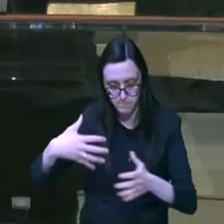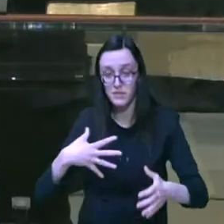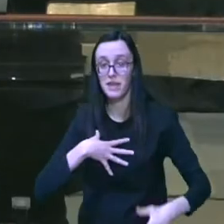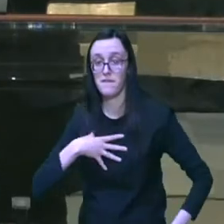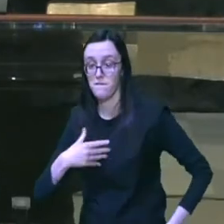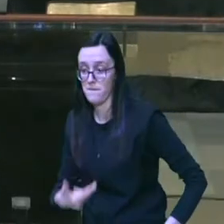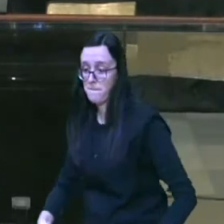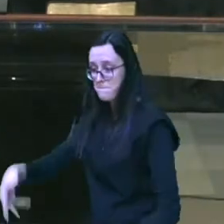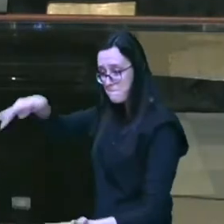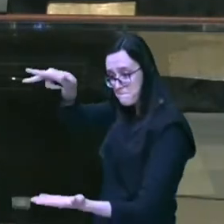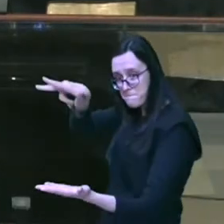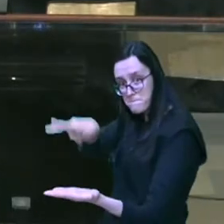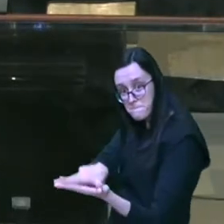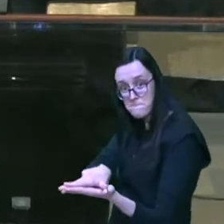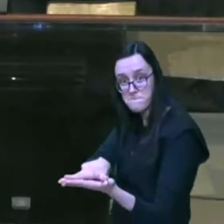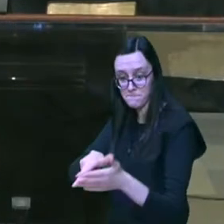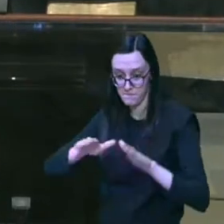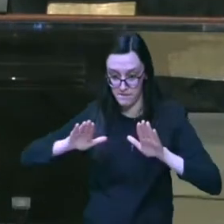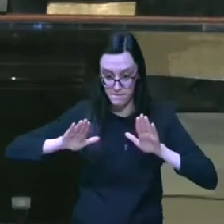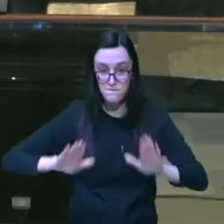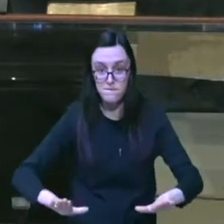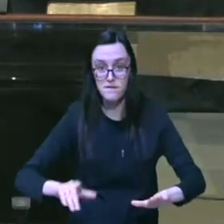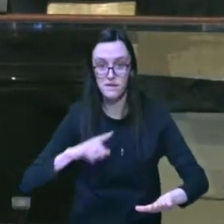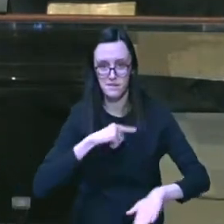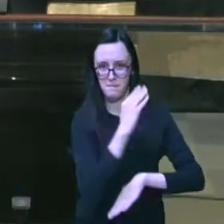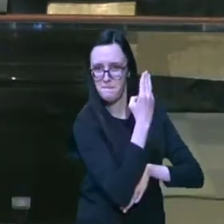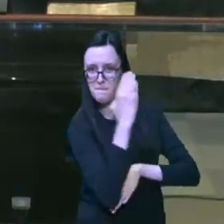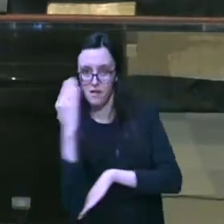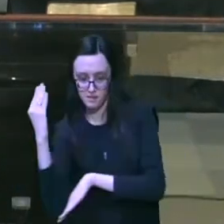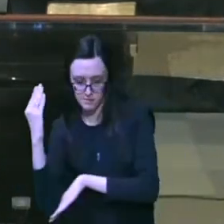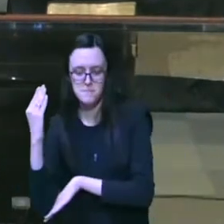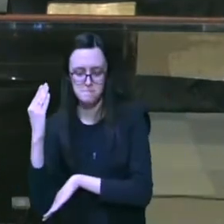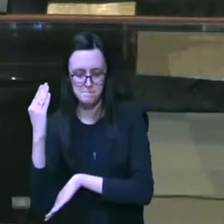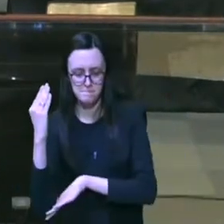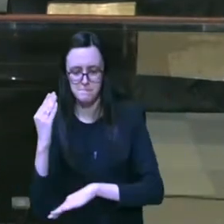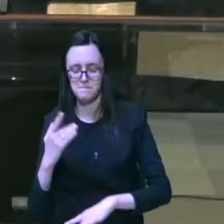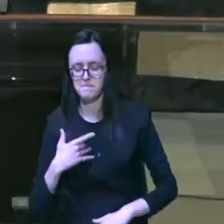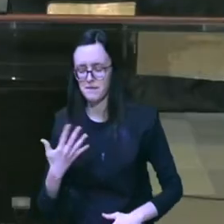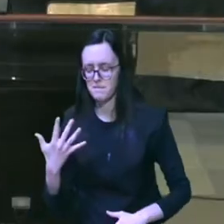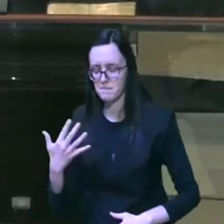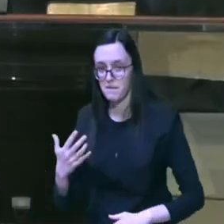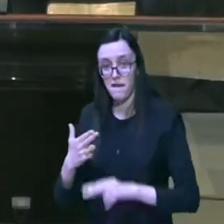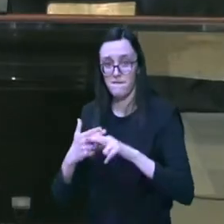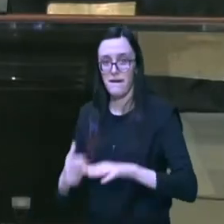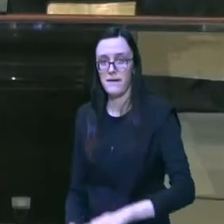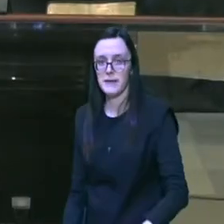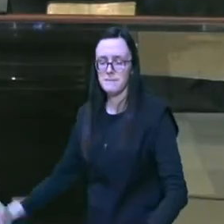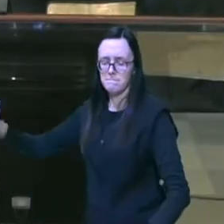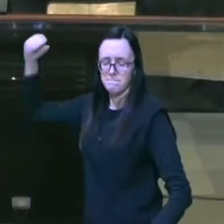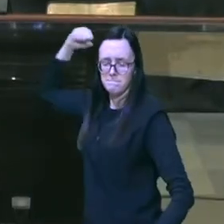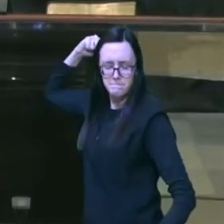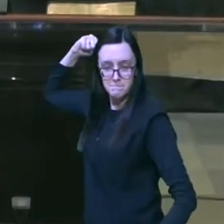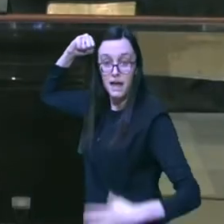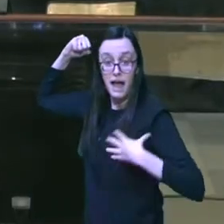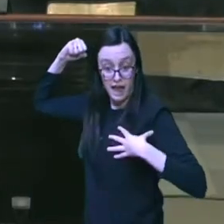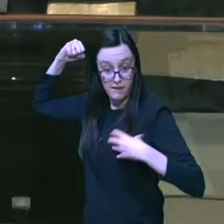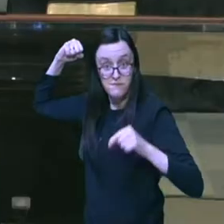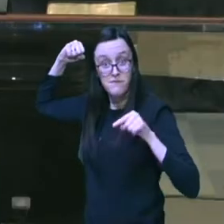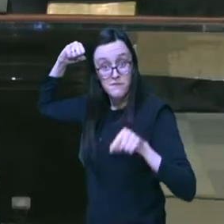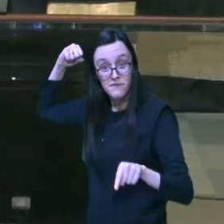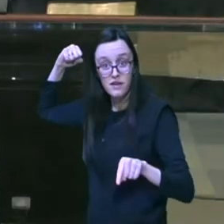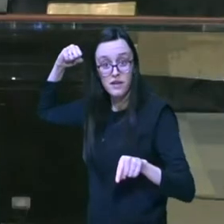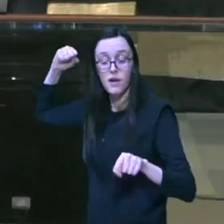filho Isaac e colocou sobre o altar em cima da lenha então estendeu a mão pegou a faca para sacrificar seu filho